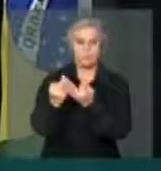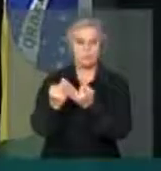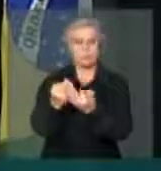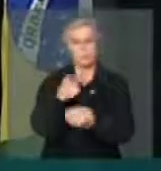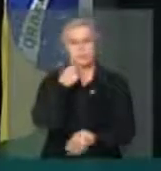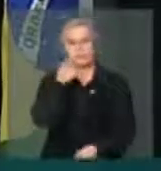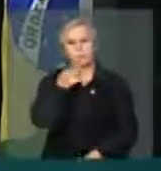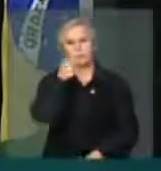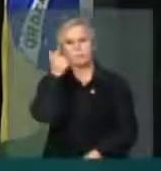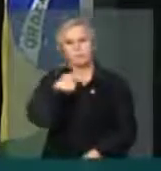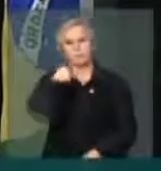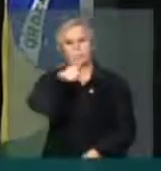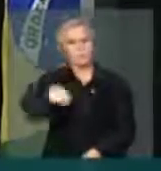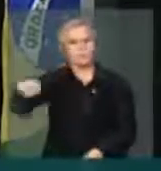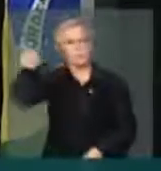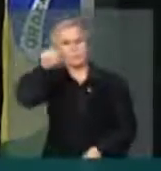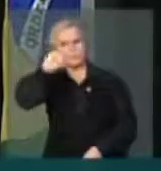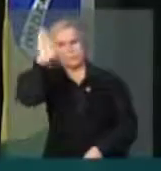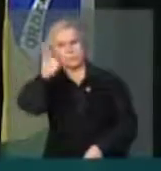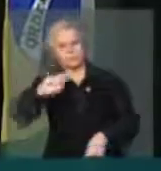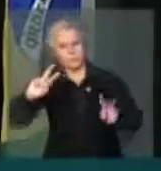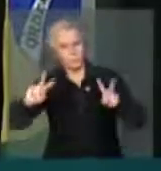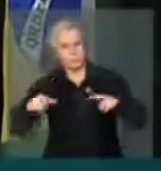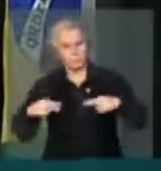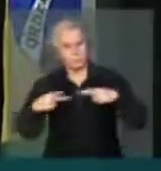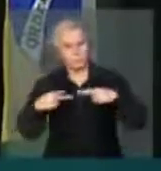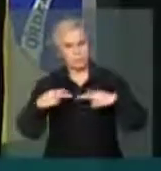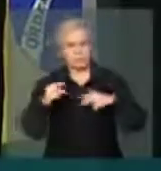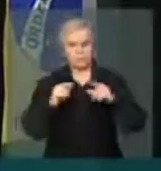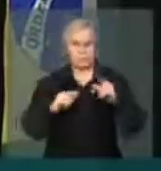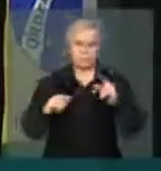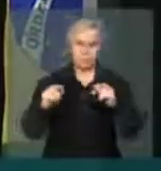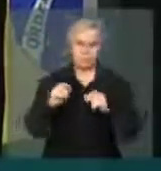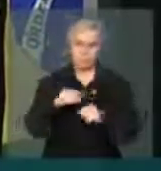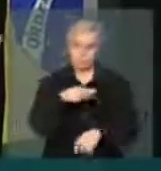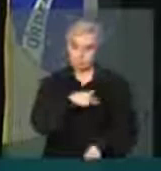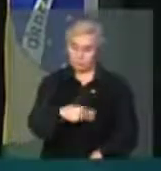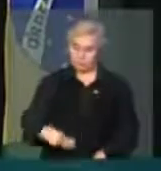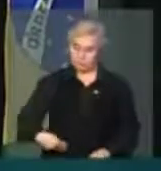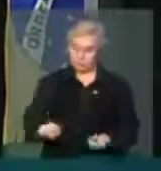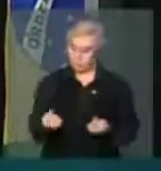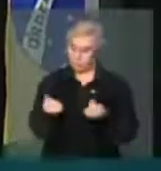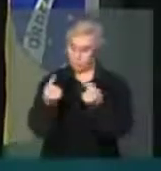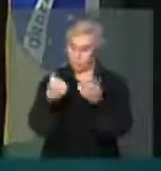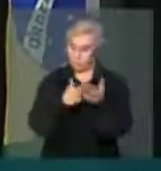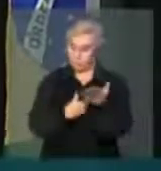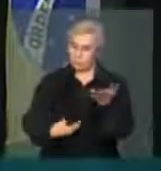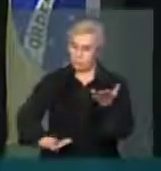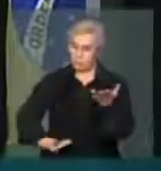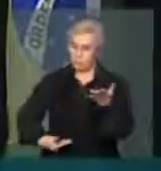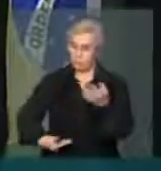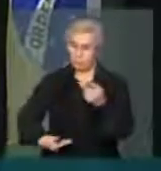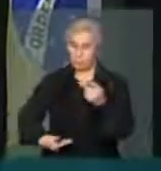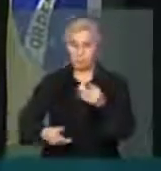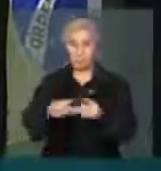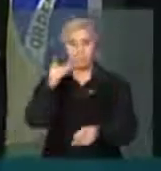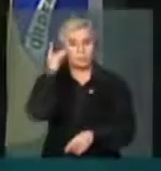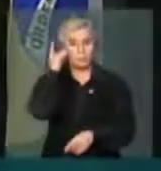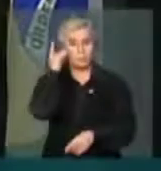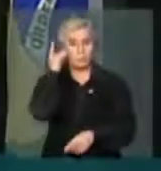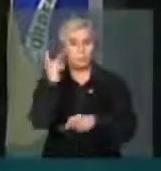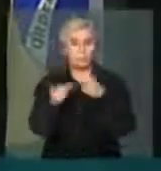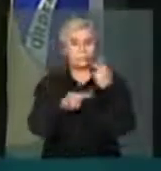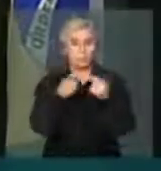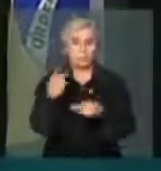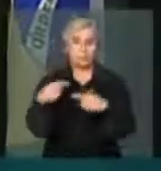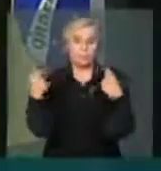repito para o brasileiro que nos assiste, nos ouve, quando o ministro da Fazenda do governo Dilma Rousseff anuncia que é